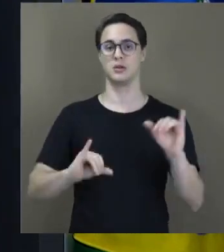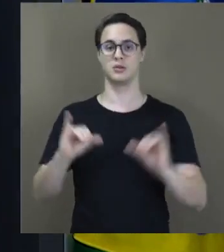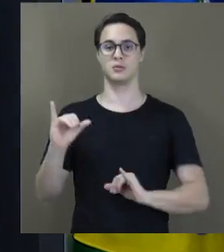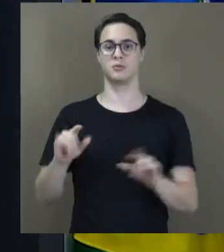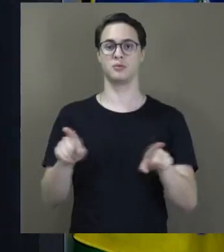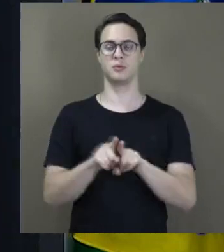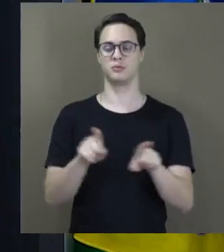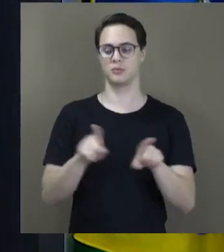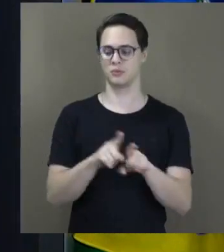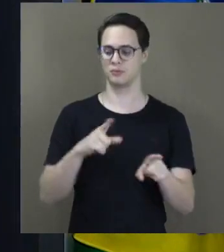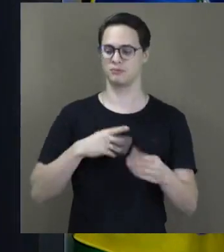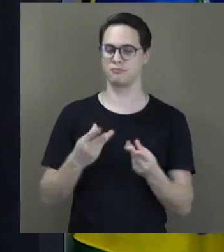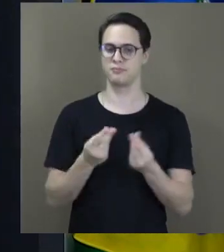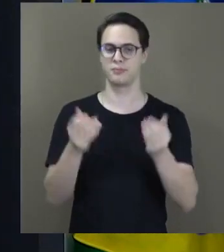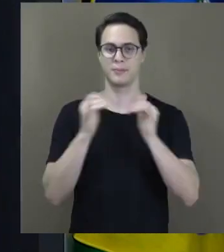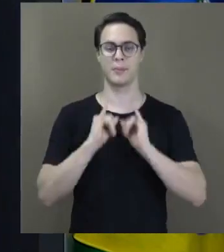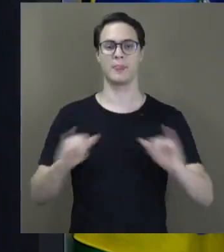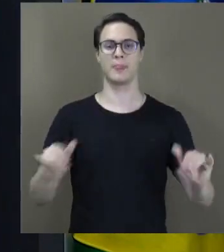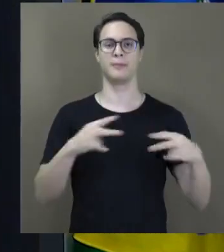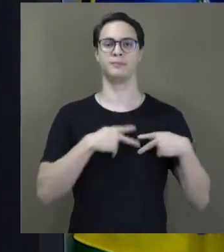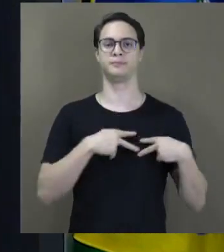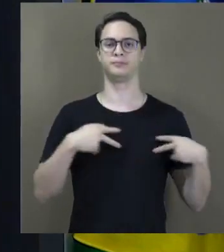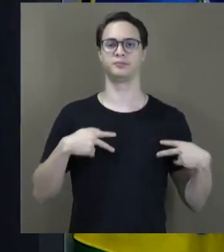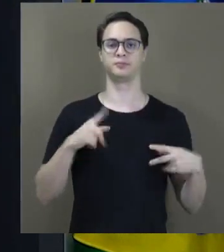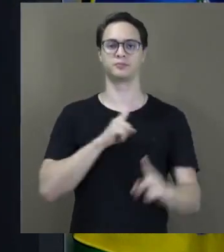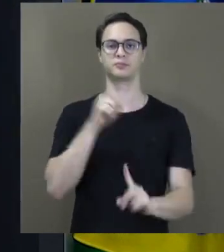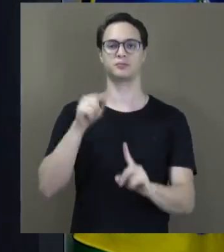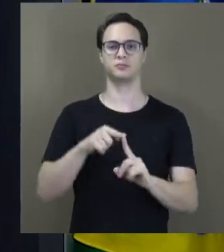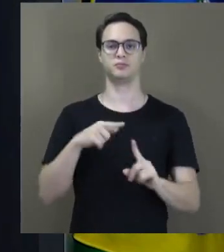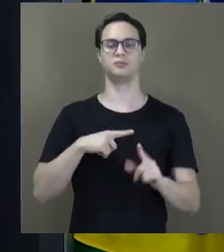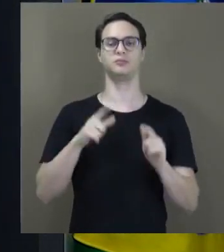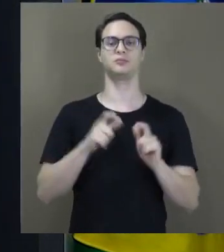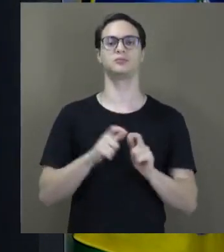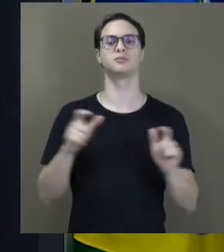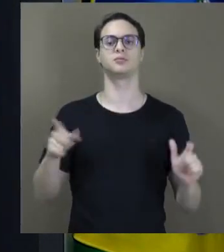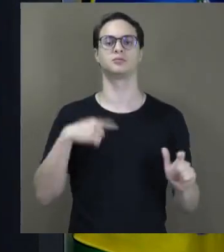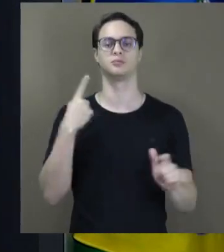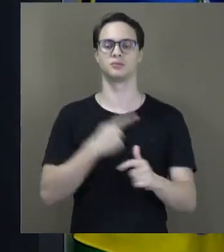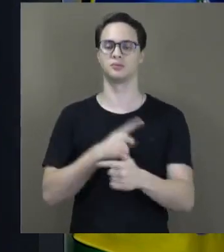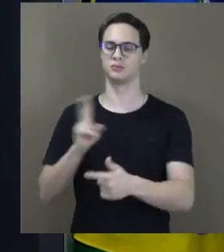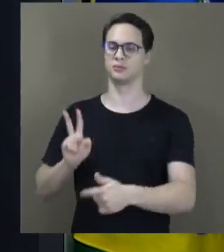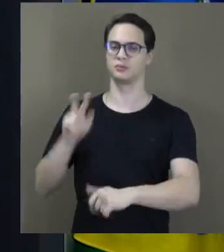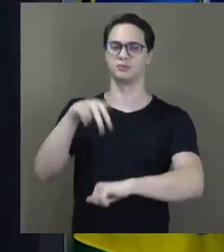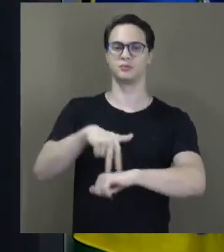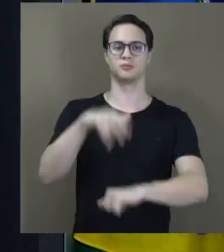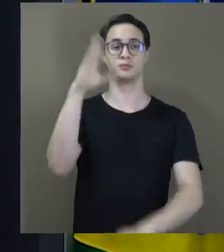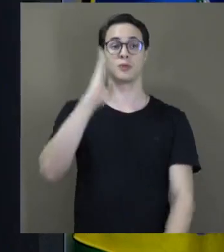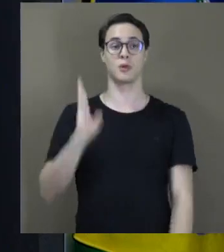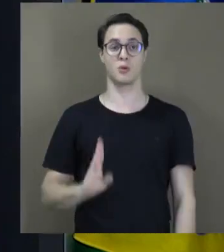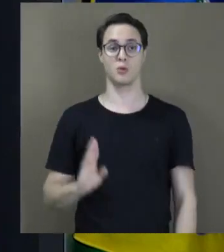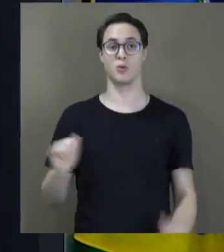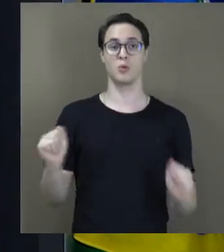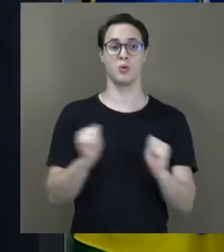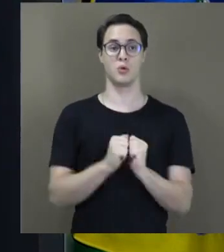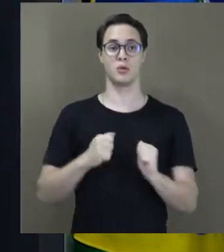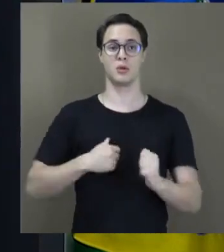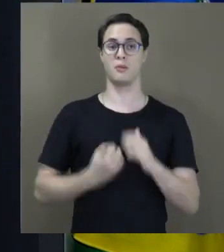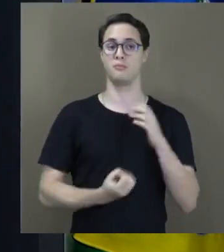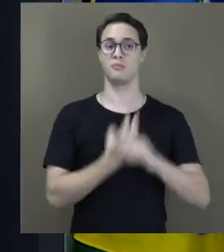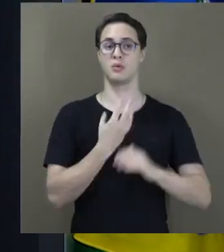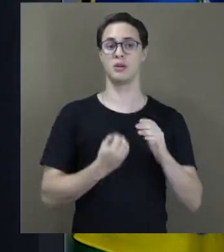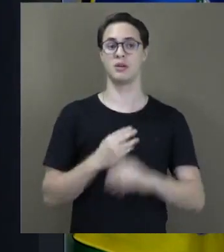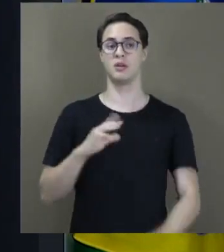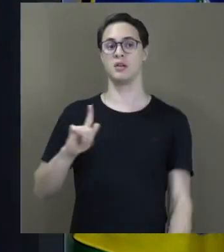na sensibilização da Petrobras, a fim de aumentar o protagonismo do nosso Brasil na produção de gás